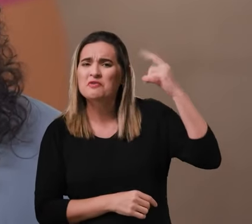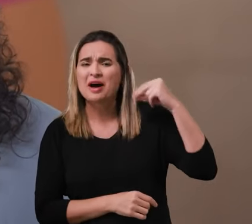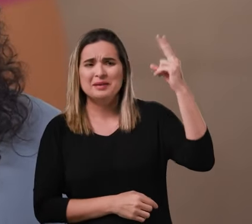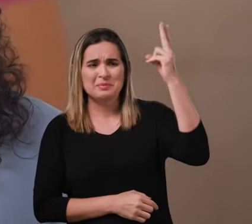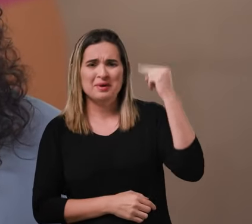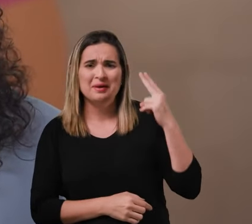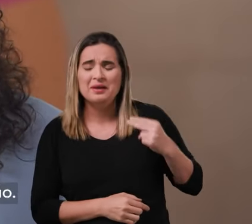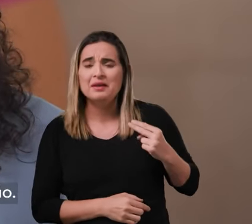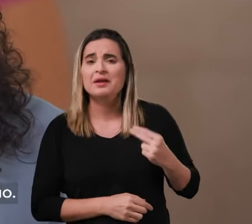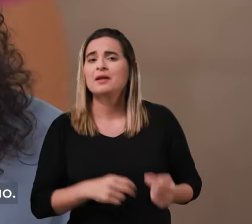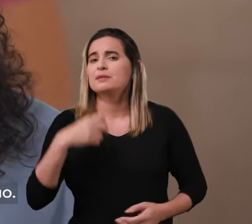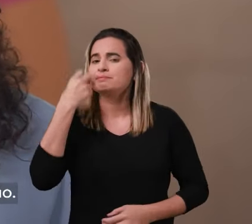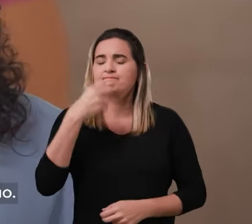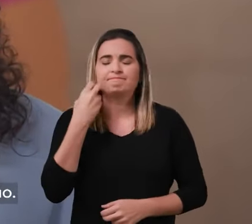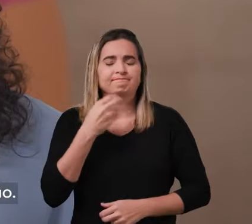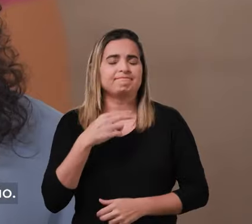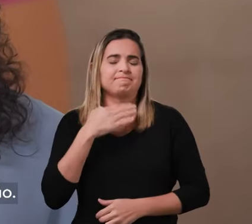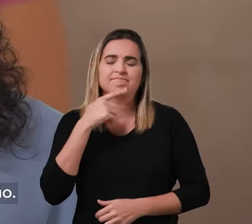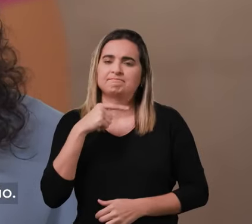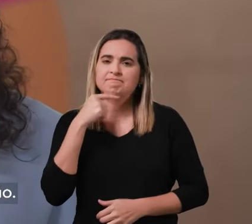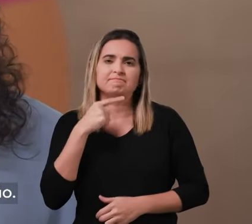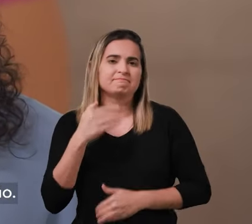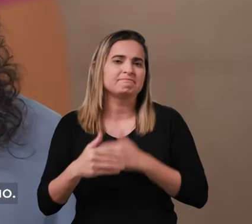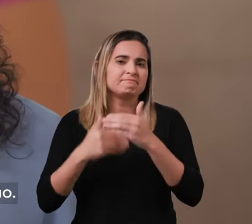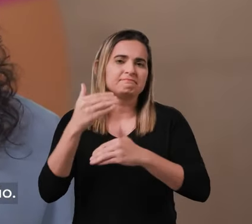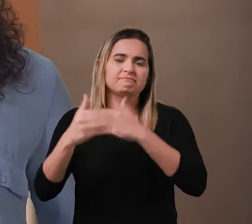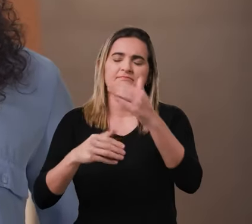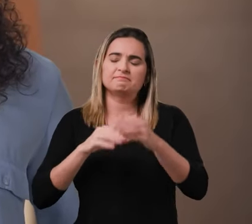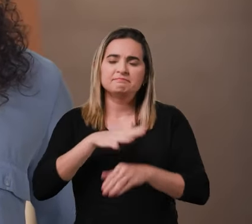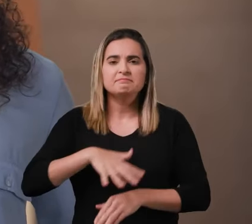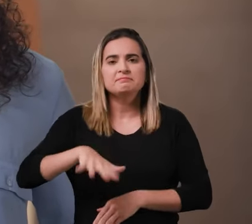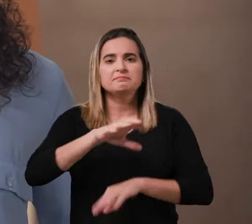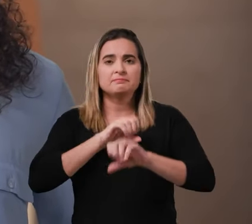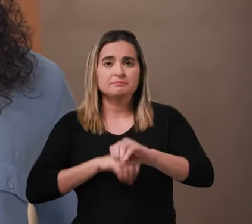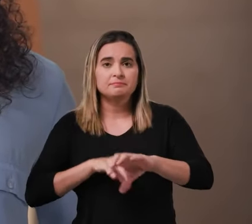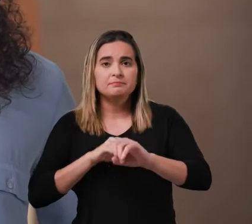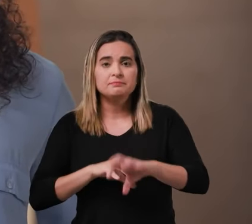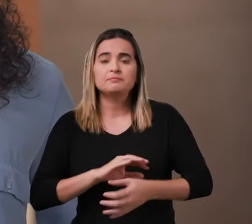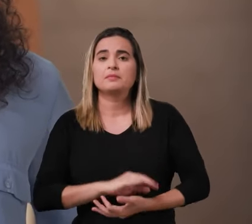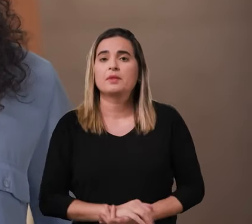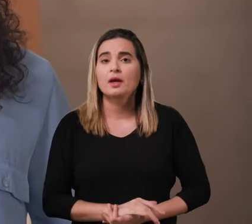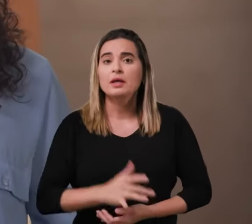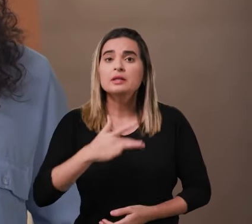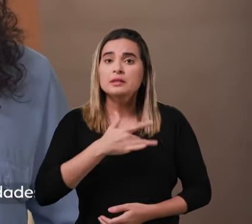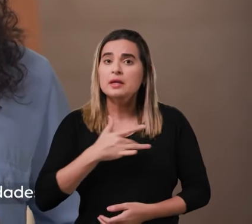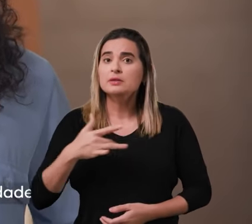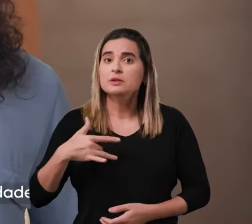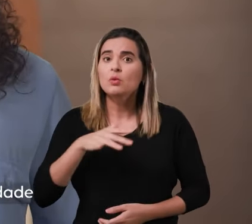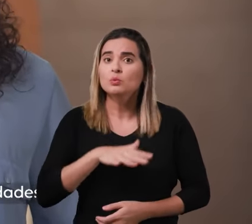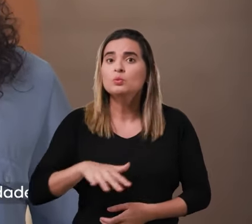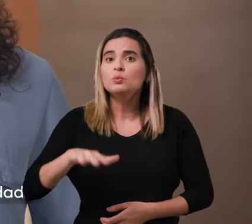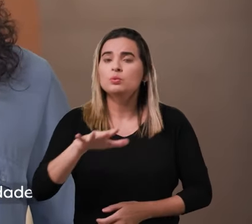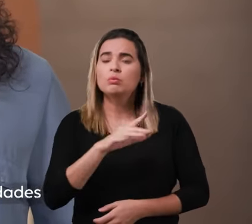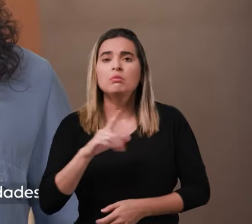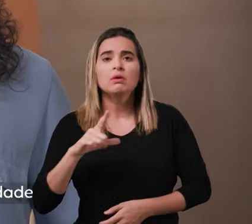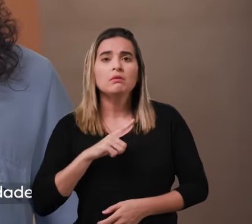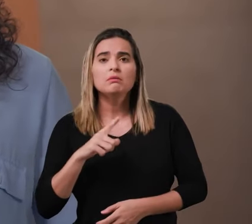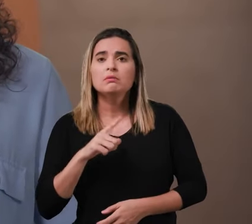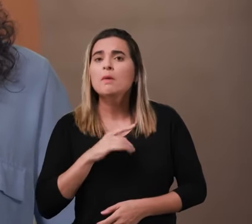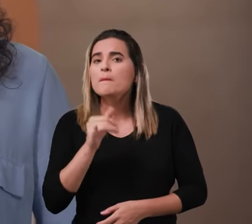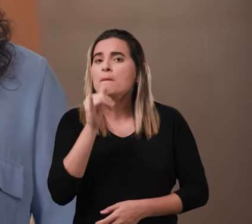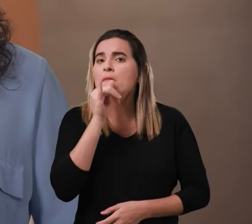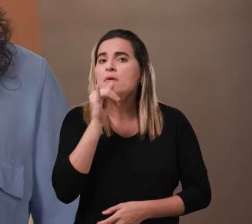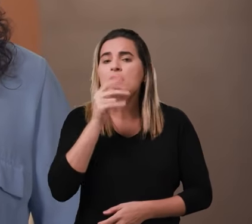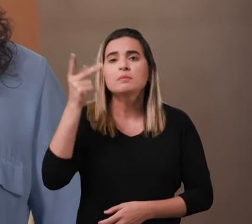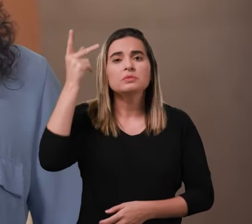Natália, Natal não vai melhorar na educação. Já na saúde, tem exemplos que estão dando certo em grandes cidades